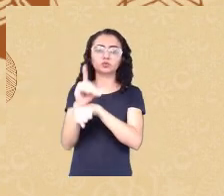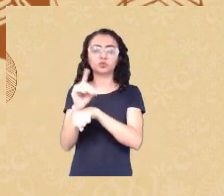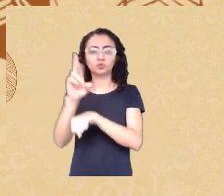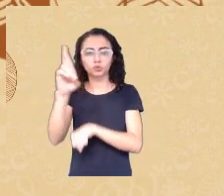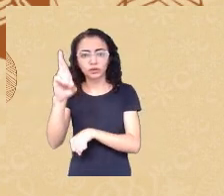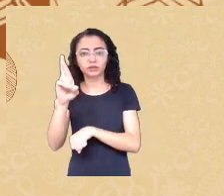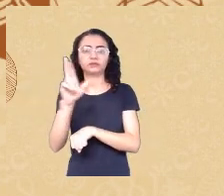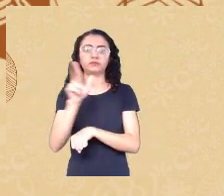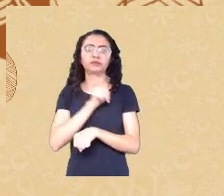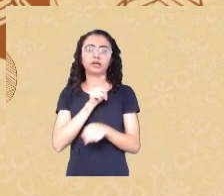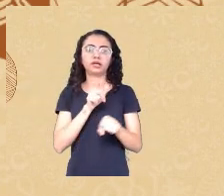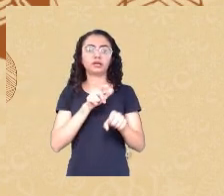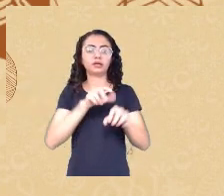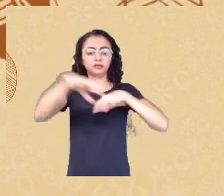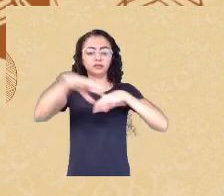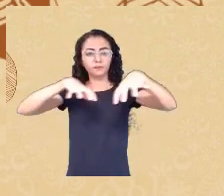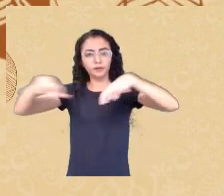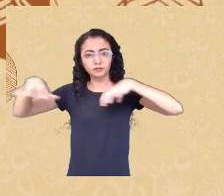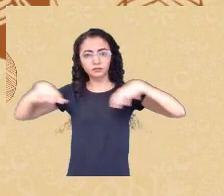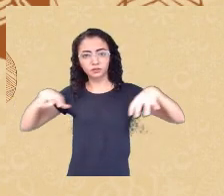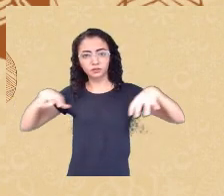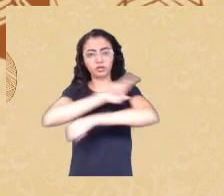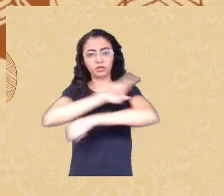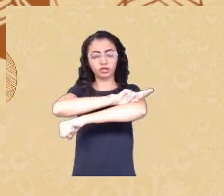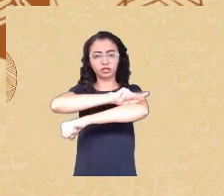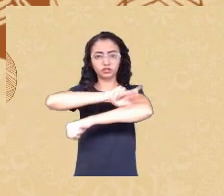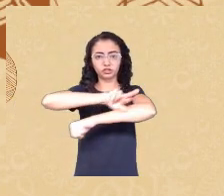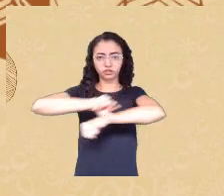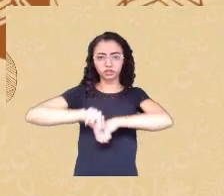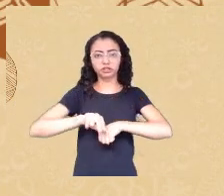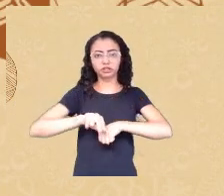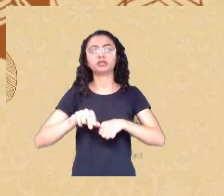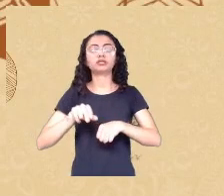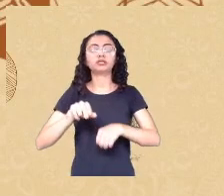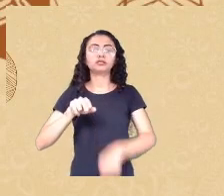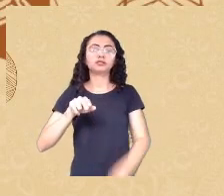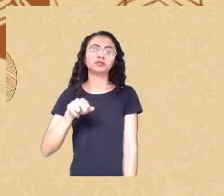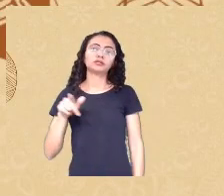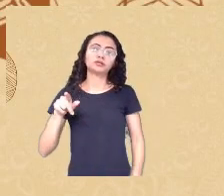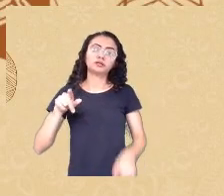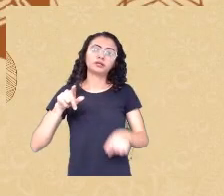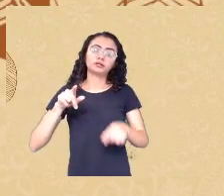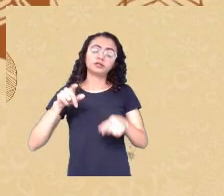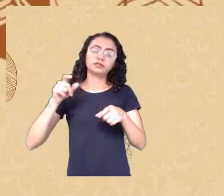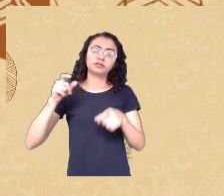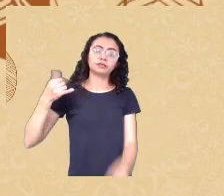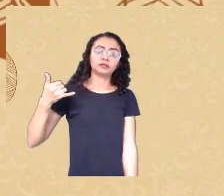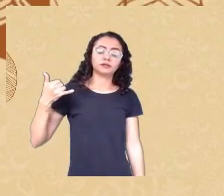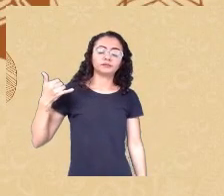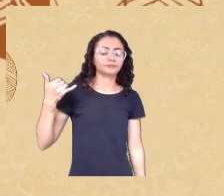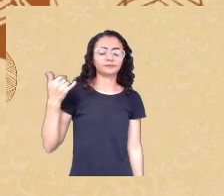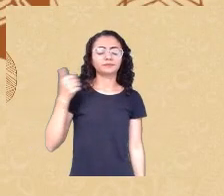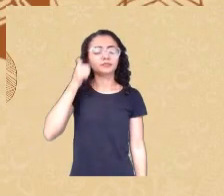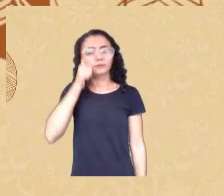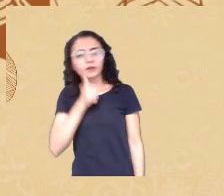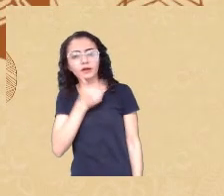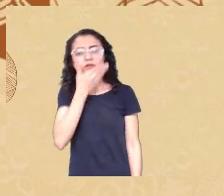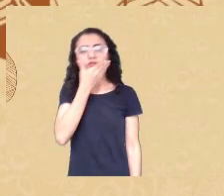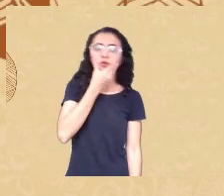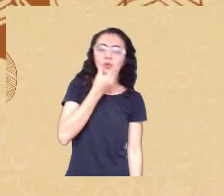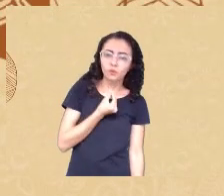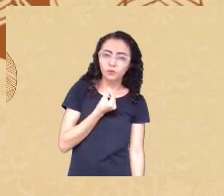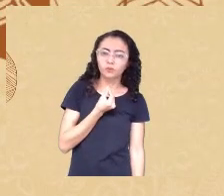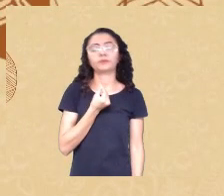e por no caso aqui sexo e aí o que nós observamos na linha de baixo são as probabilidades de